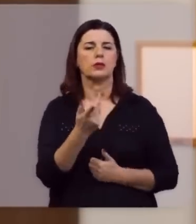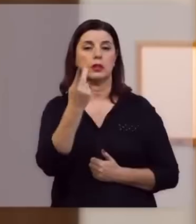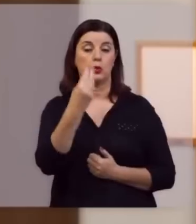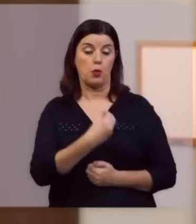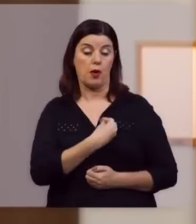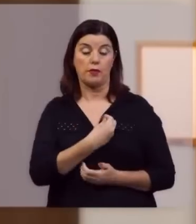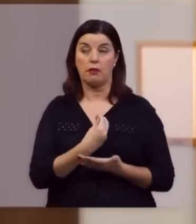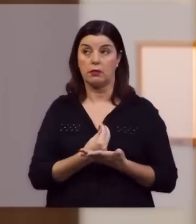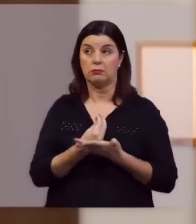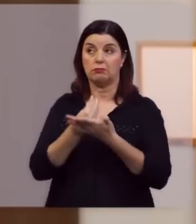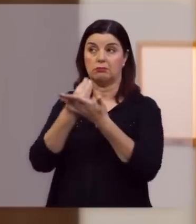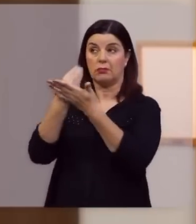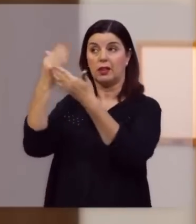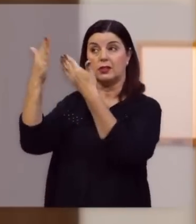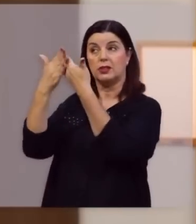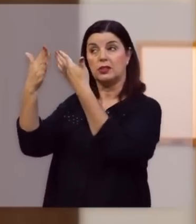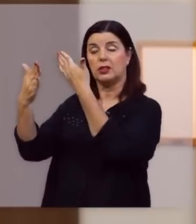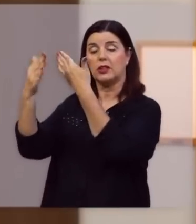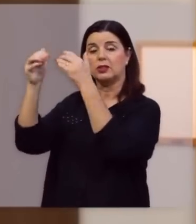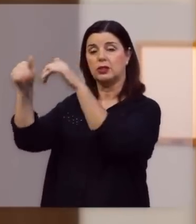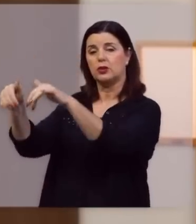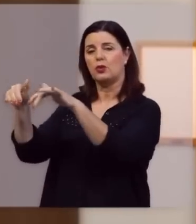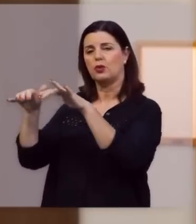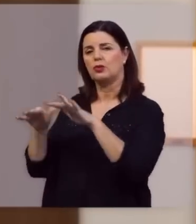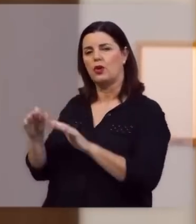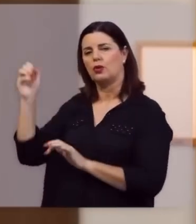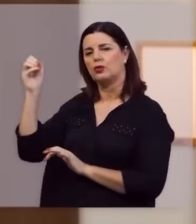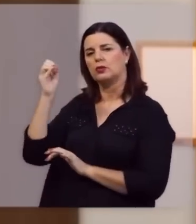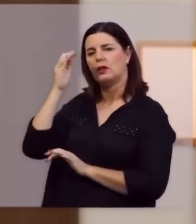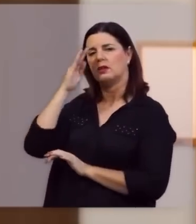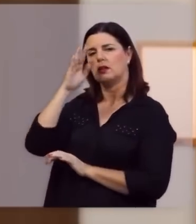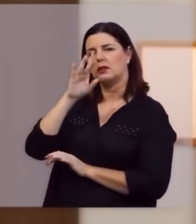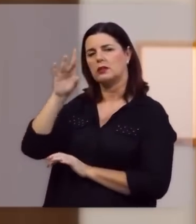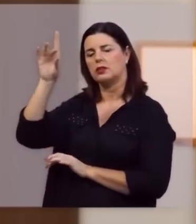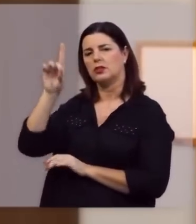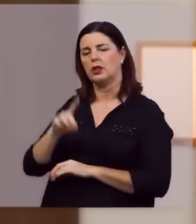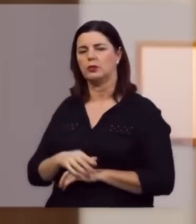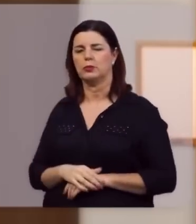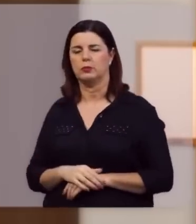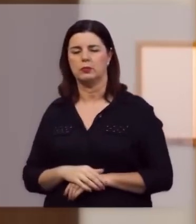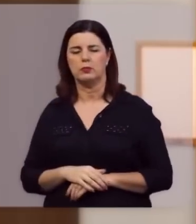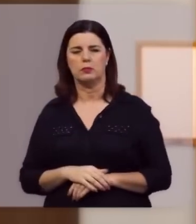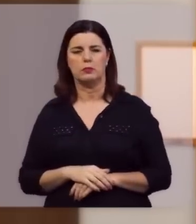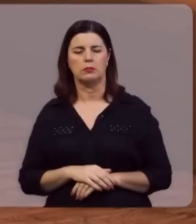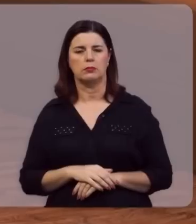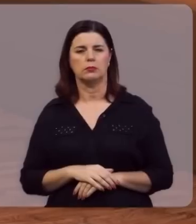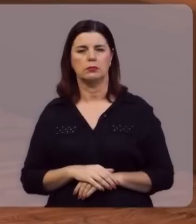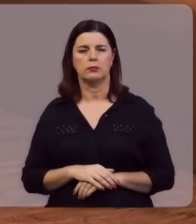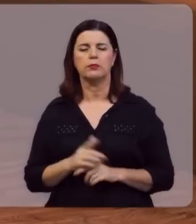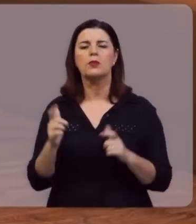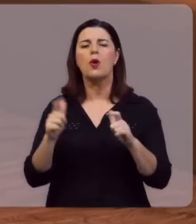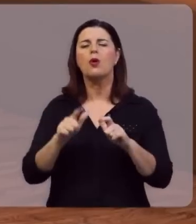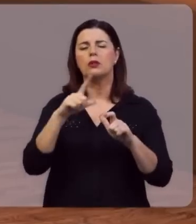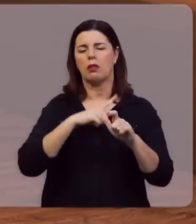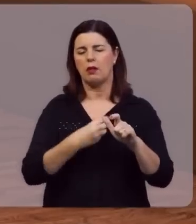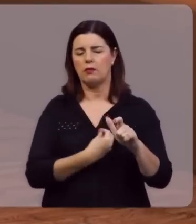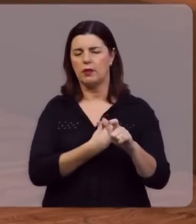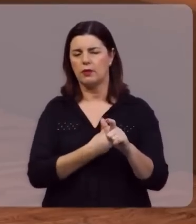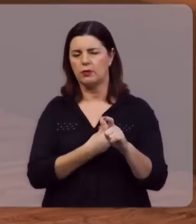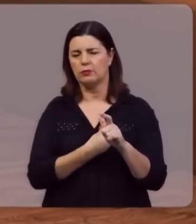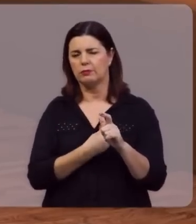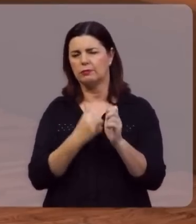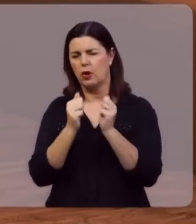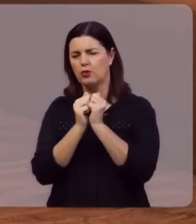colocar a sua vida, diante do trono, da graça, de Deus, onde você está,